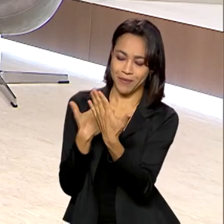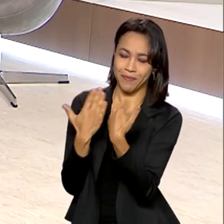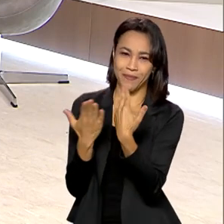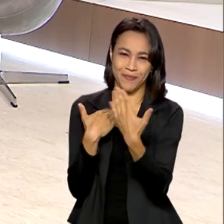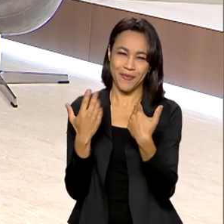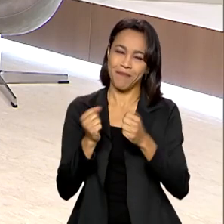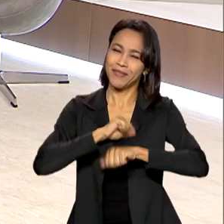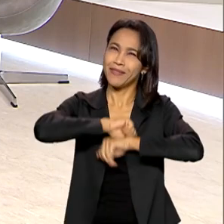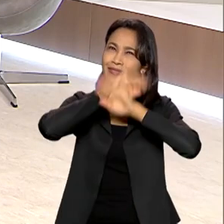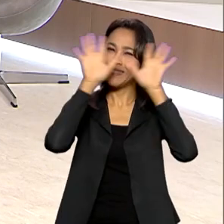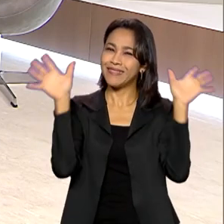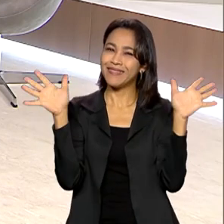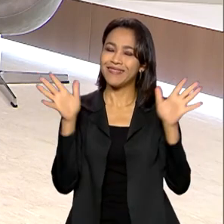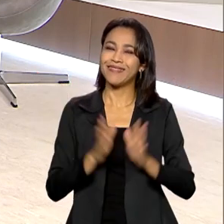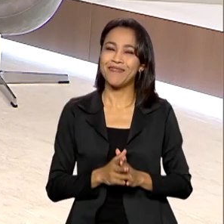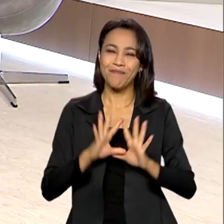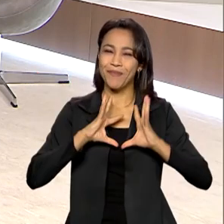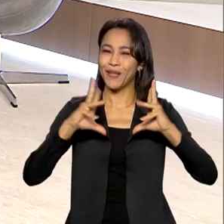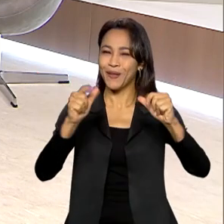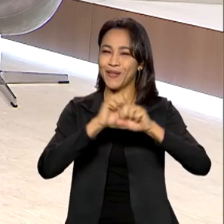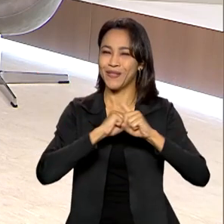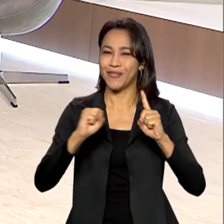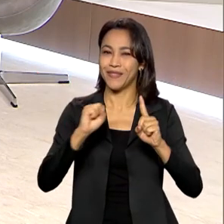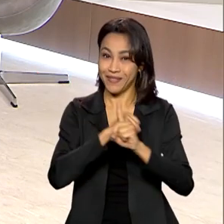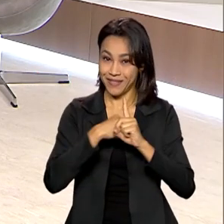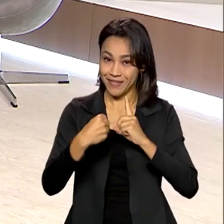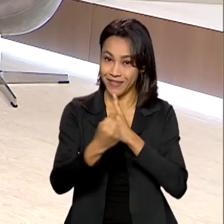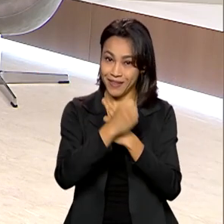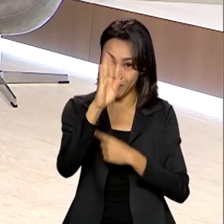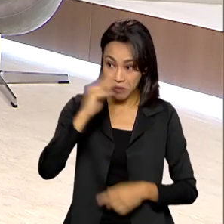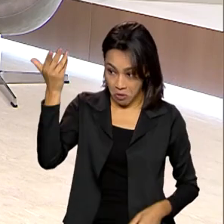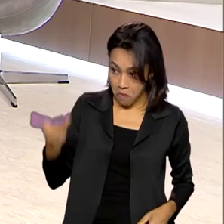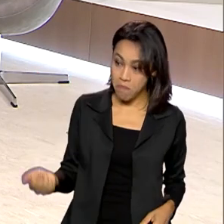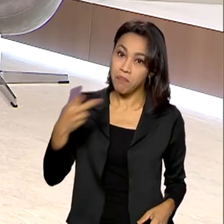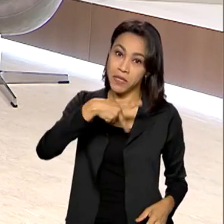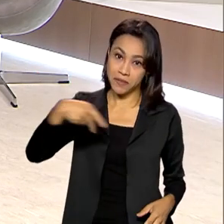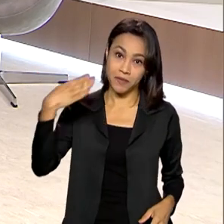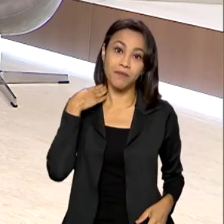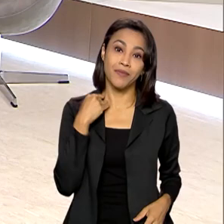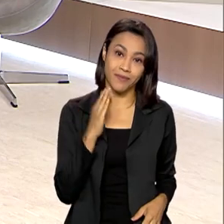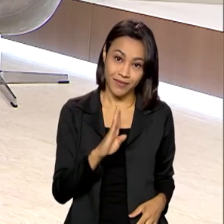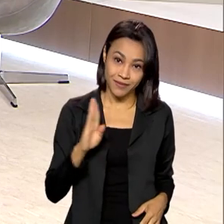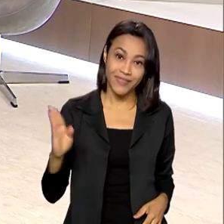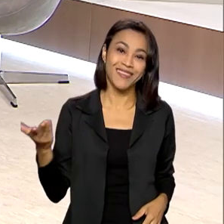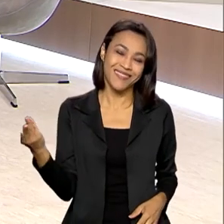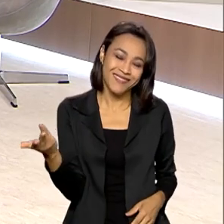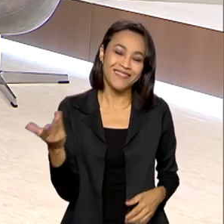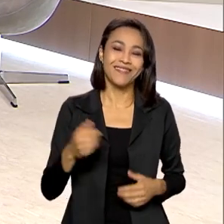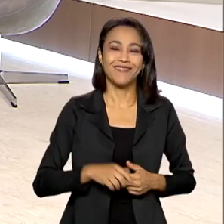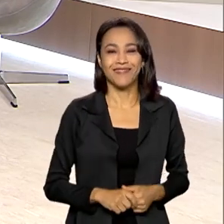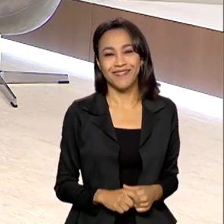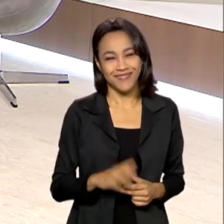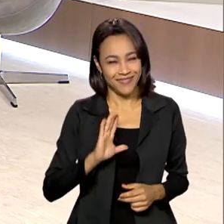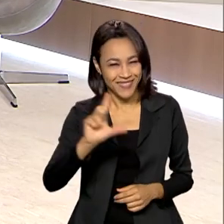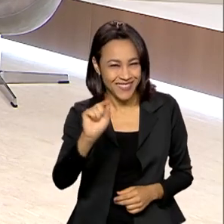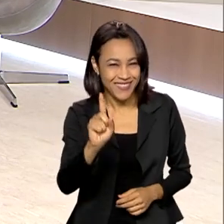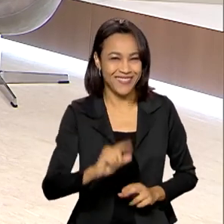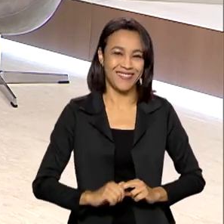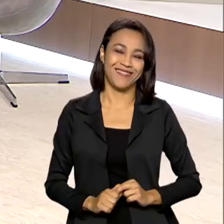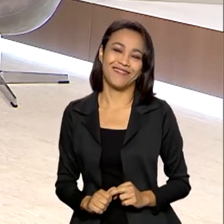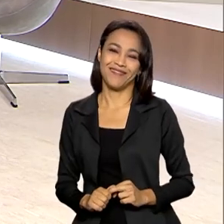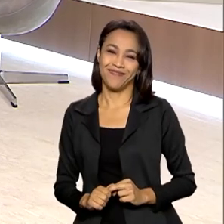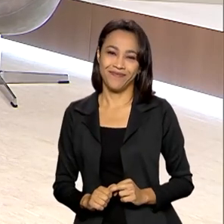altamente esclarecedora para toda a sociedade brasileira, aqui com o presidente do Banco do Brasil, Falso Ribeiro. Não saia daí, hein?